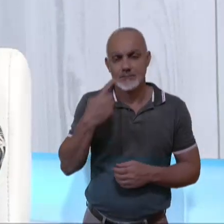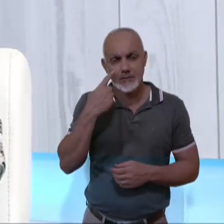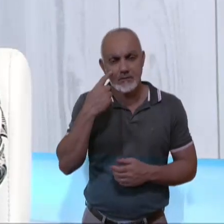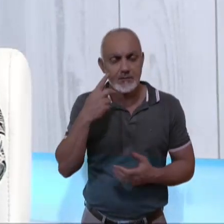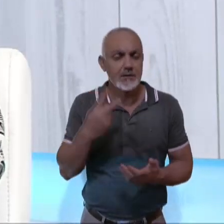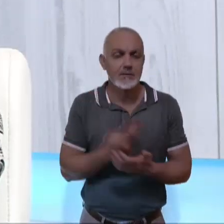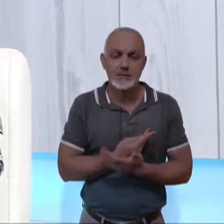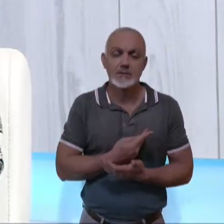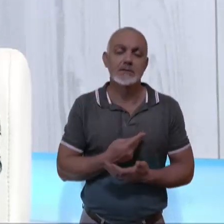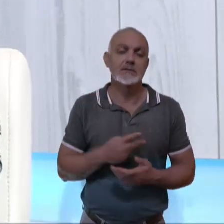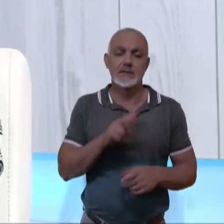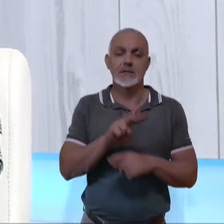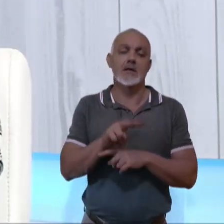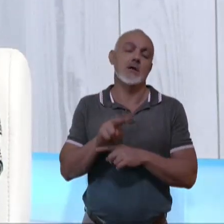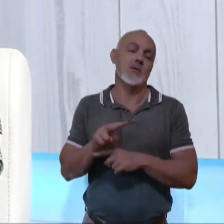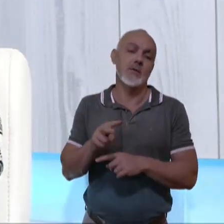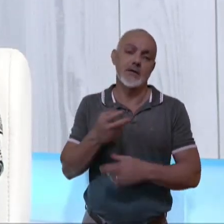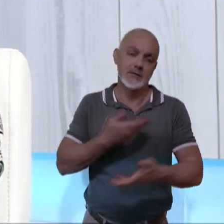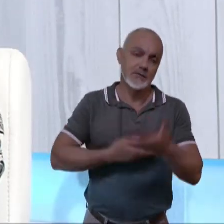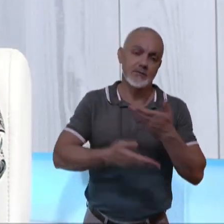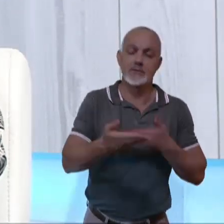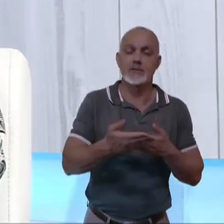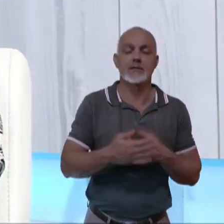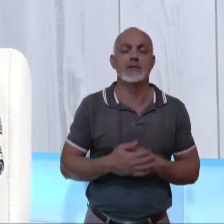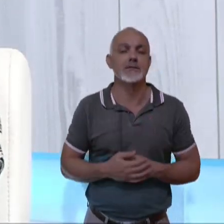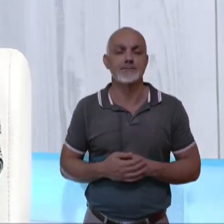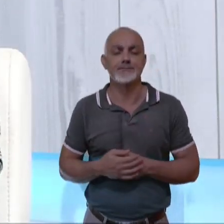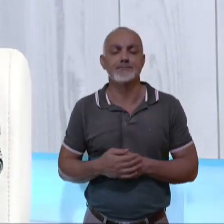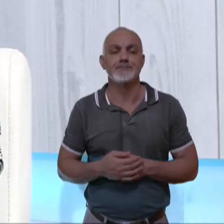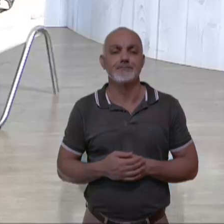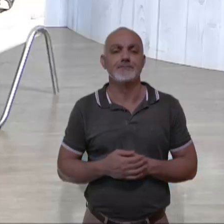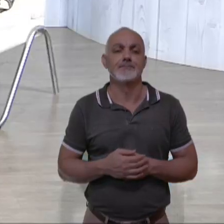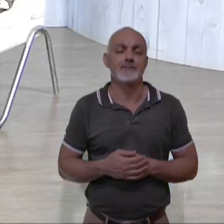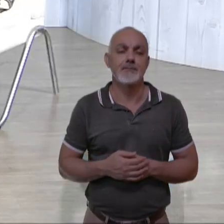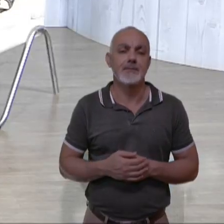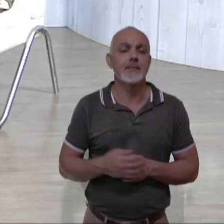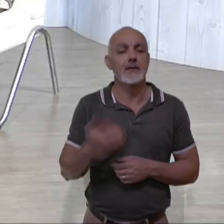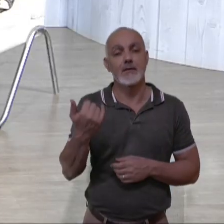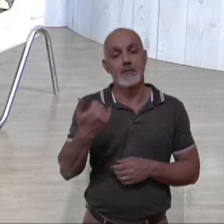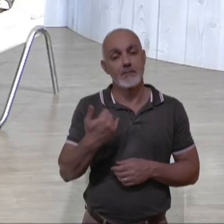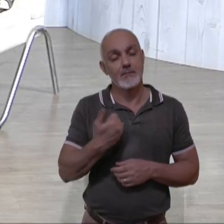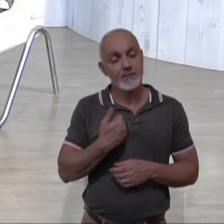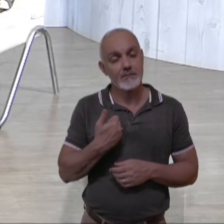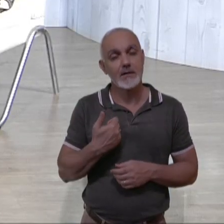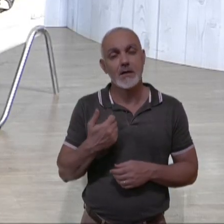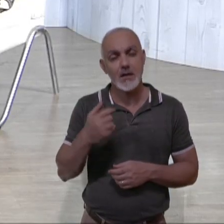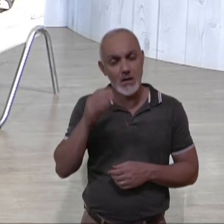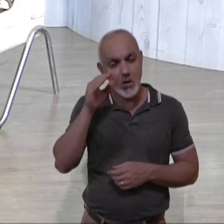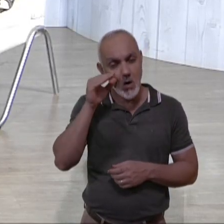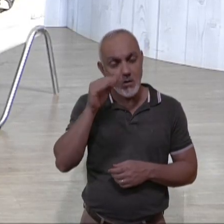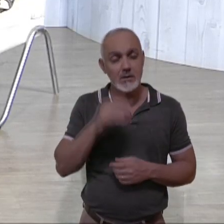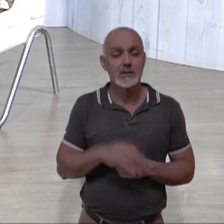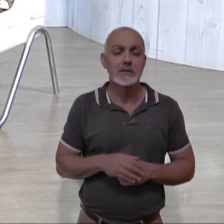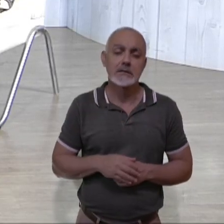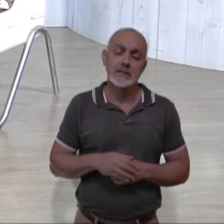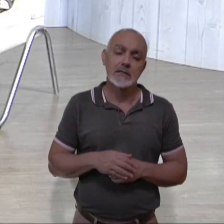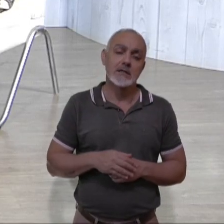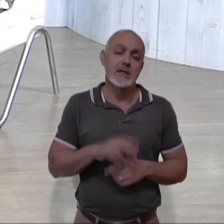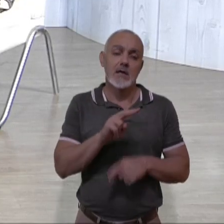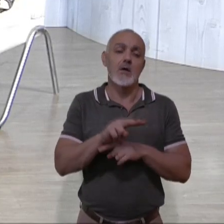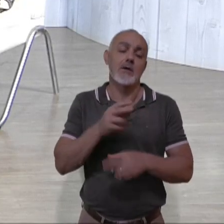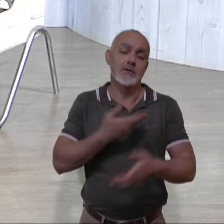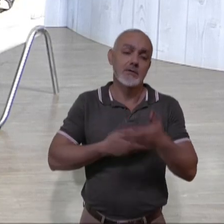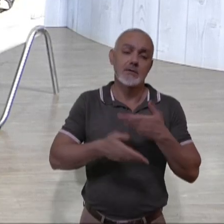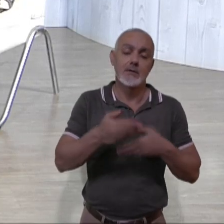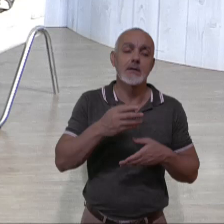acontecer na guarda compartilhada. Aham. Entendi. Entendi. Agora, Vânia, me conta uma coisa. Me veio uma curiosidade aqui. Tá a guarda compartilhada